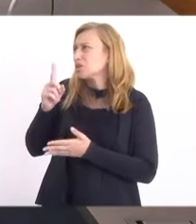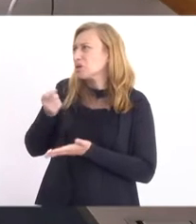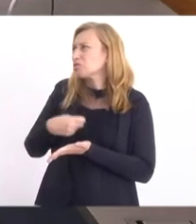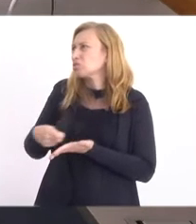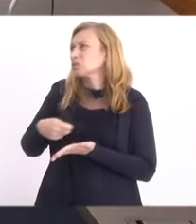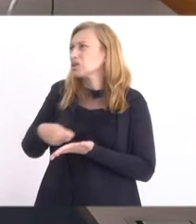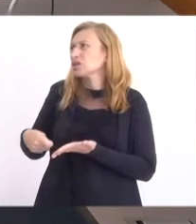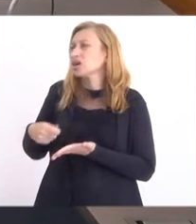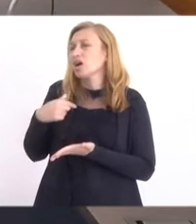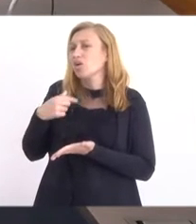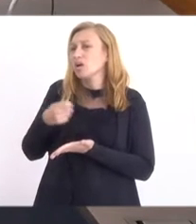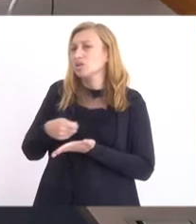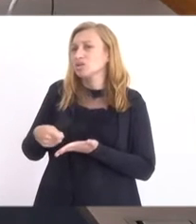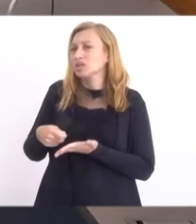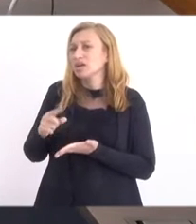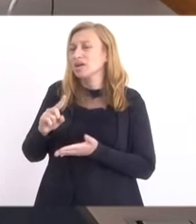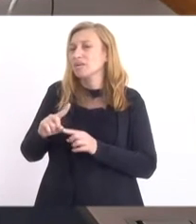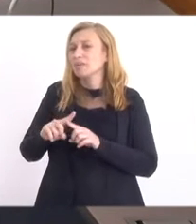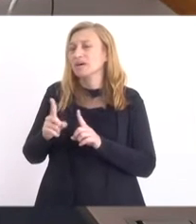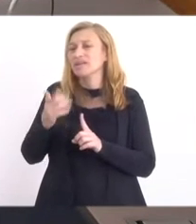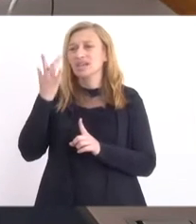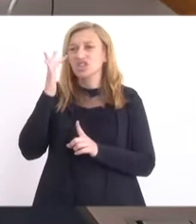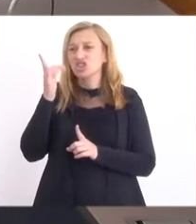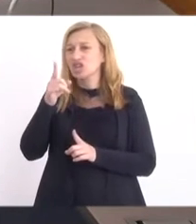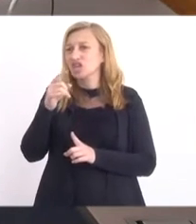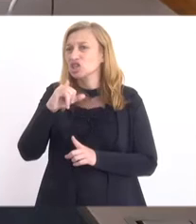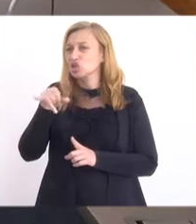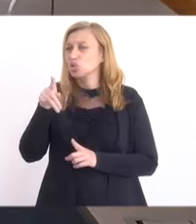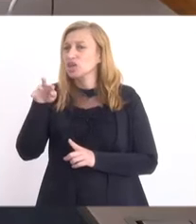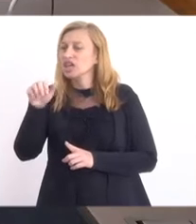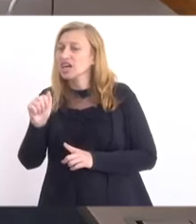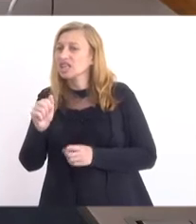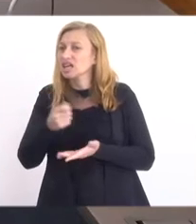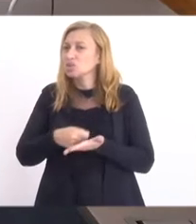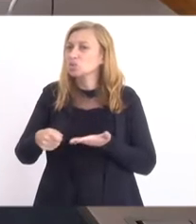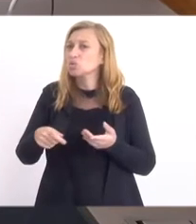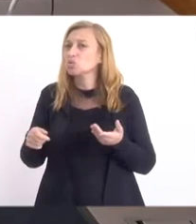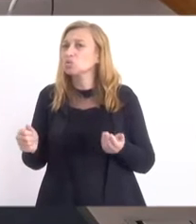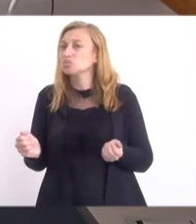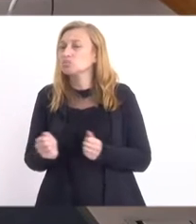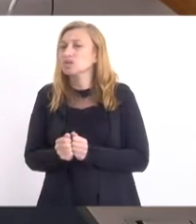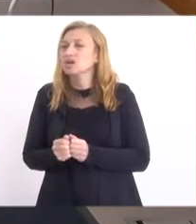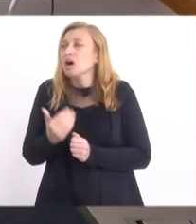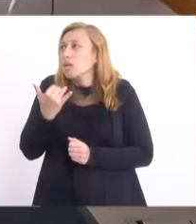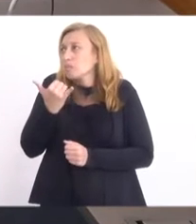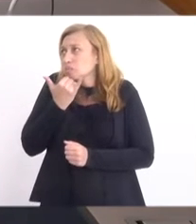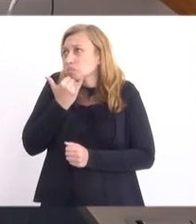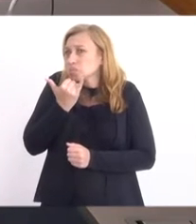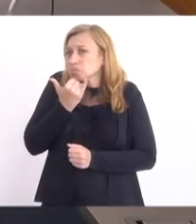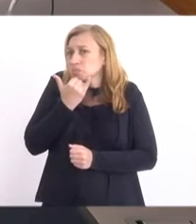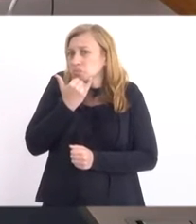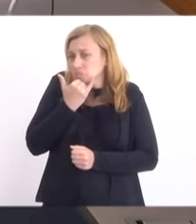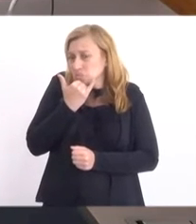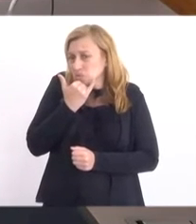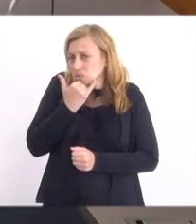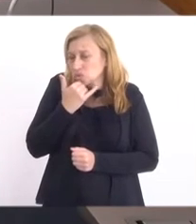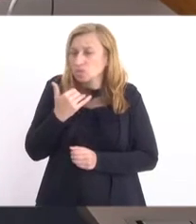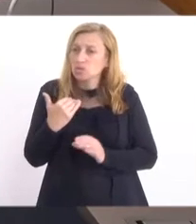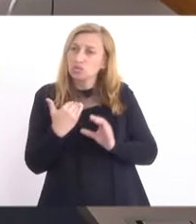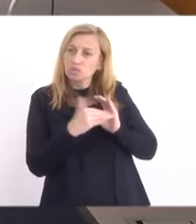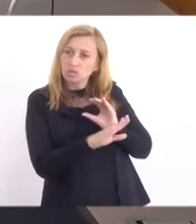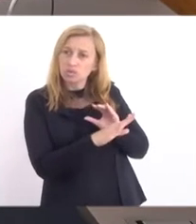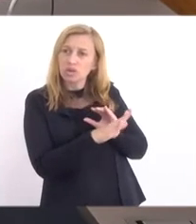que eu anotei, mas eu achei que a Juliana tinha anotado, mas ela não anotou. E peço desculpa, eu estou passando aqui para ela.